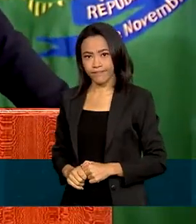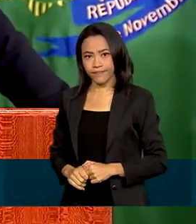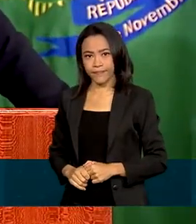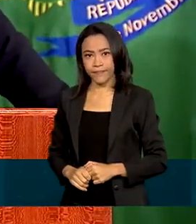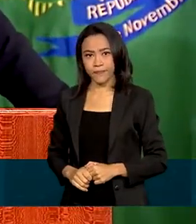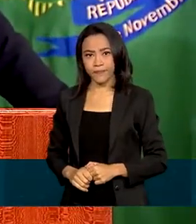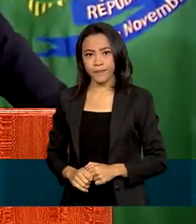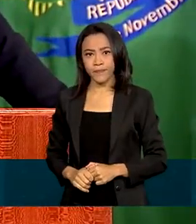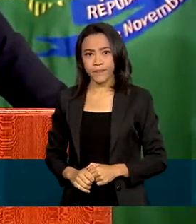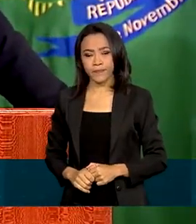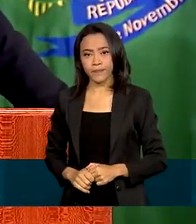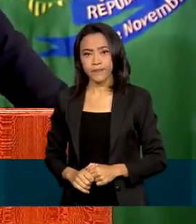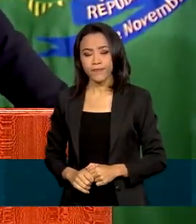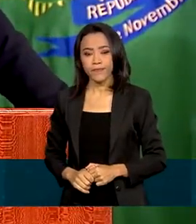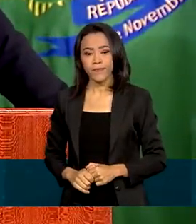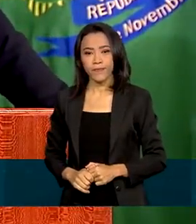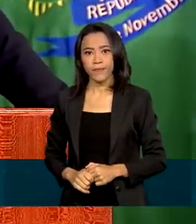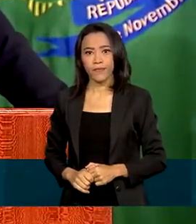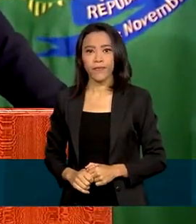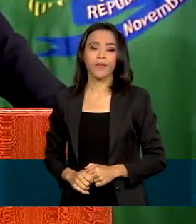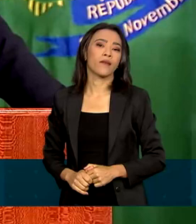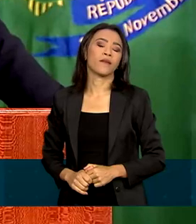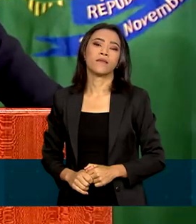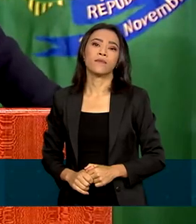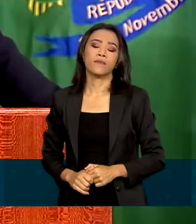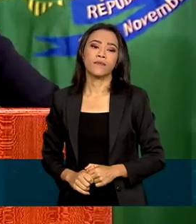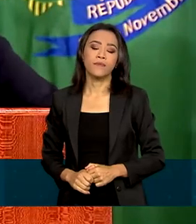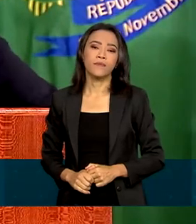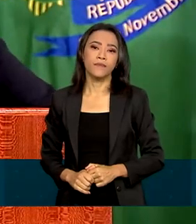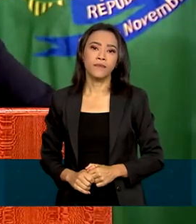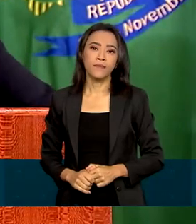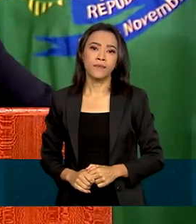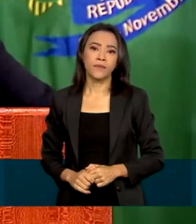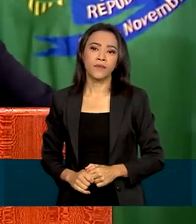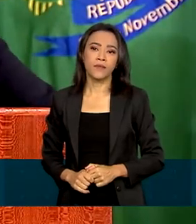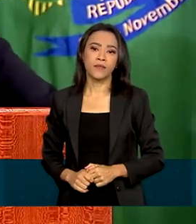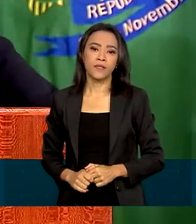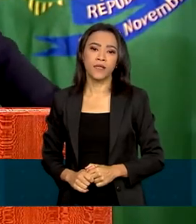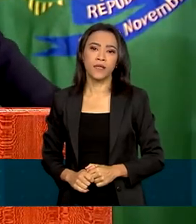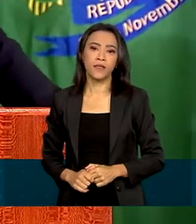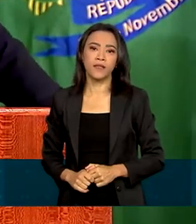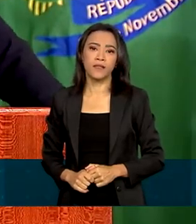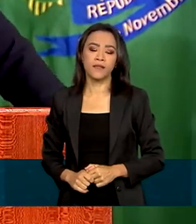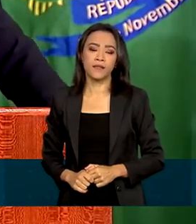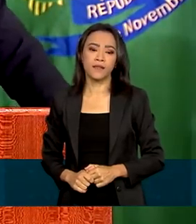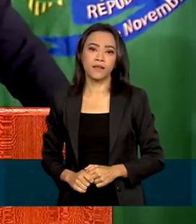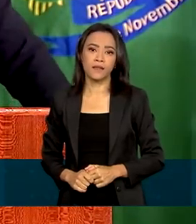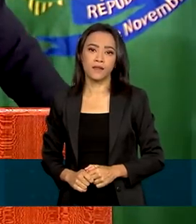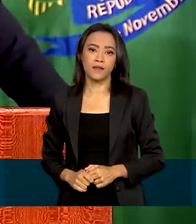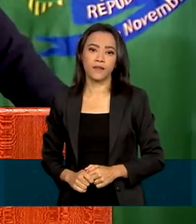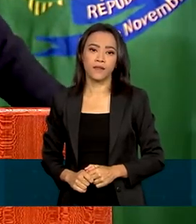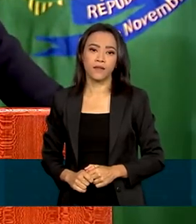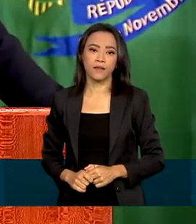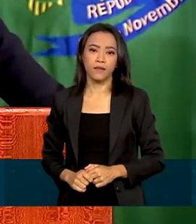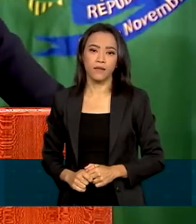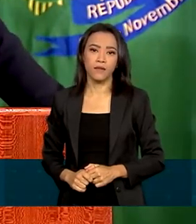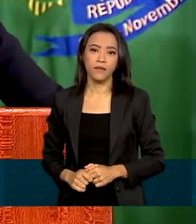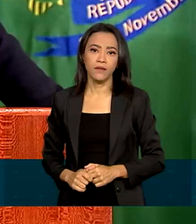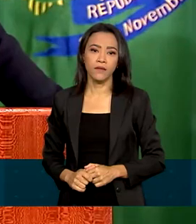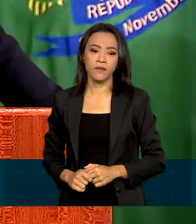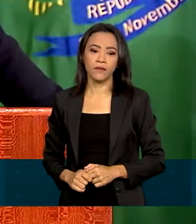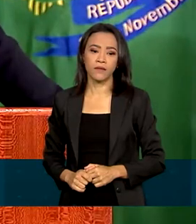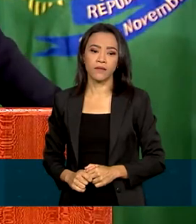não pararam. E vocês não só mantiveram a nossa economia viva, bem como garantiram aquilo para nós,